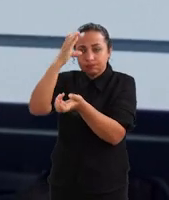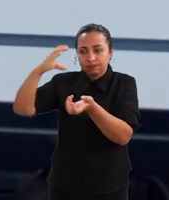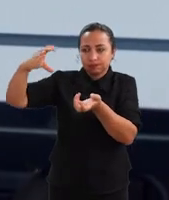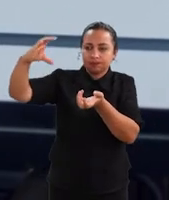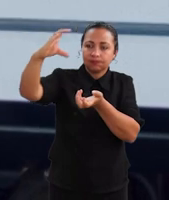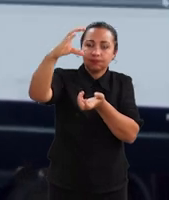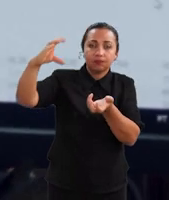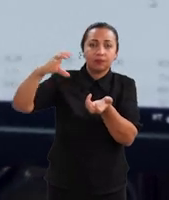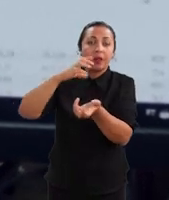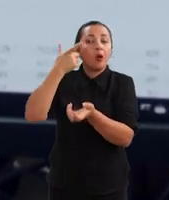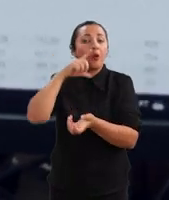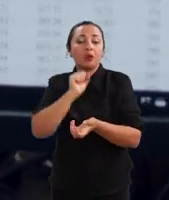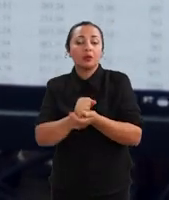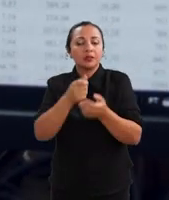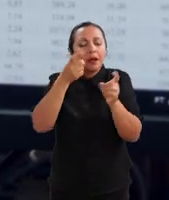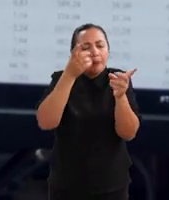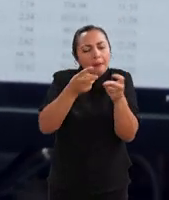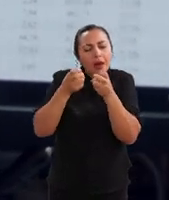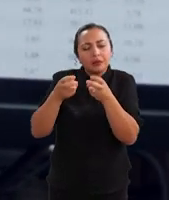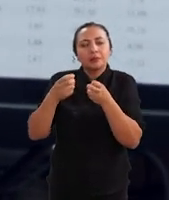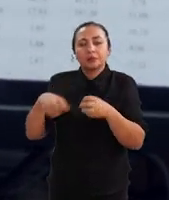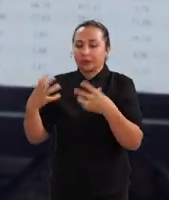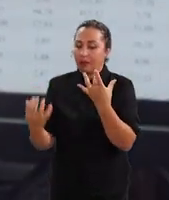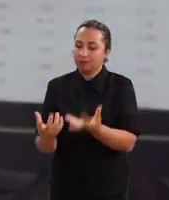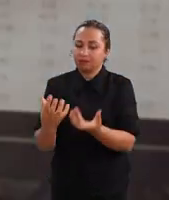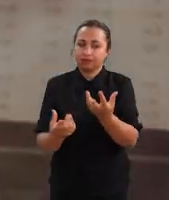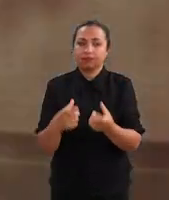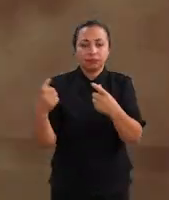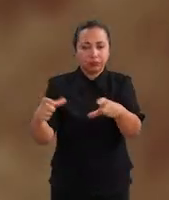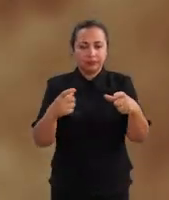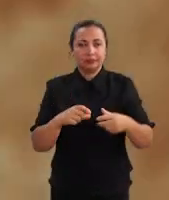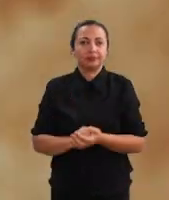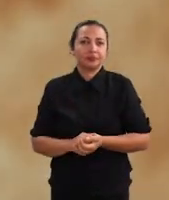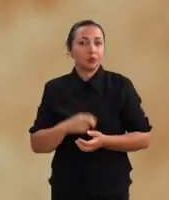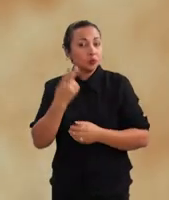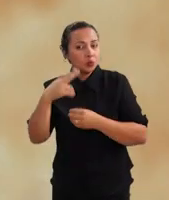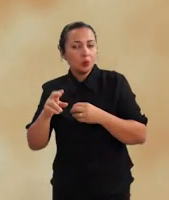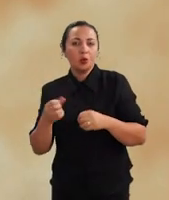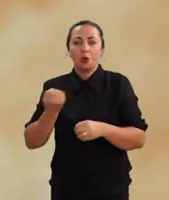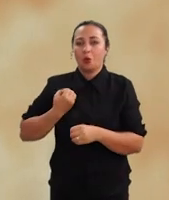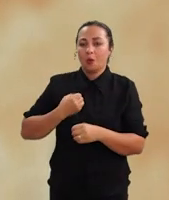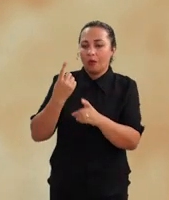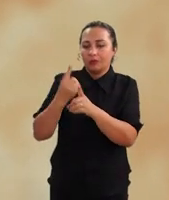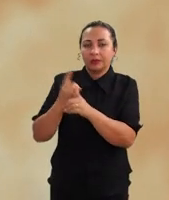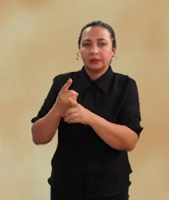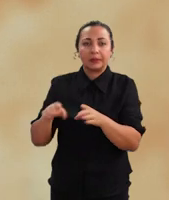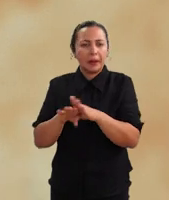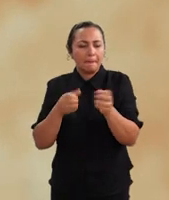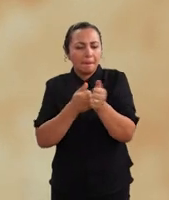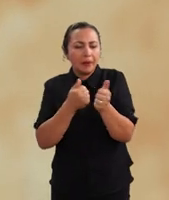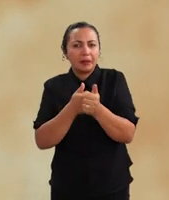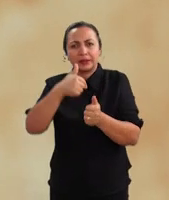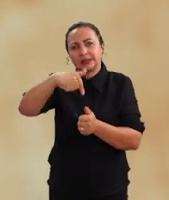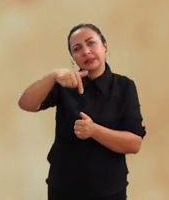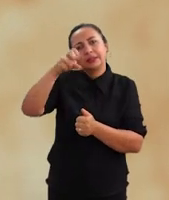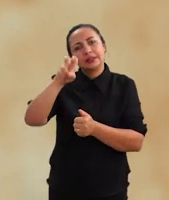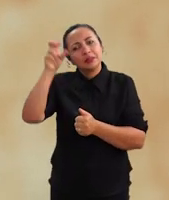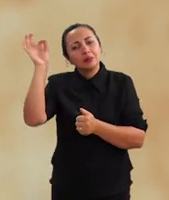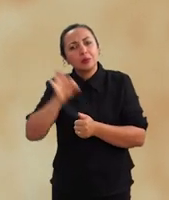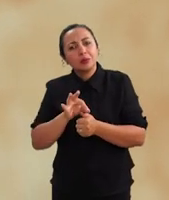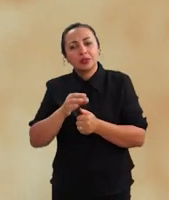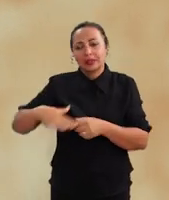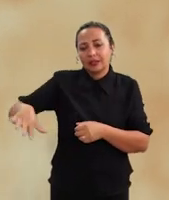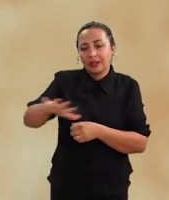consegue identificar essas áreas que estão queimando. Outro dado obtido com o estudo foi de que aproximadamente 75